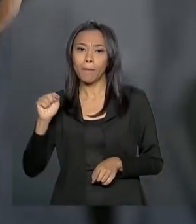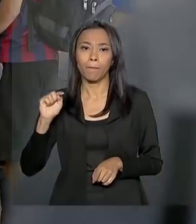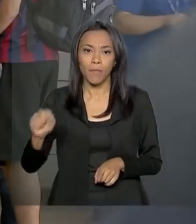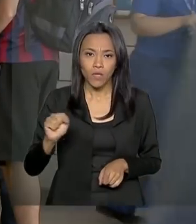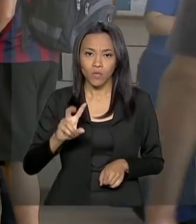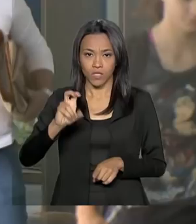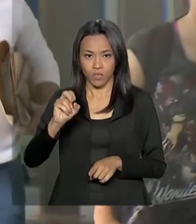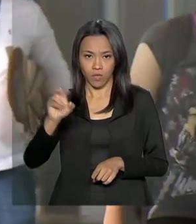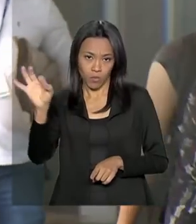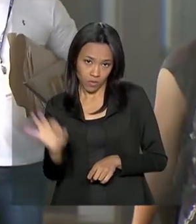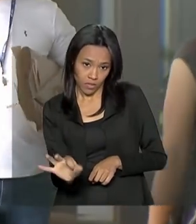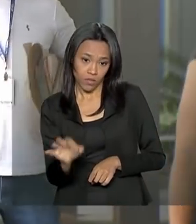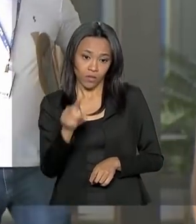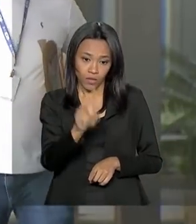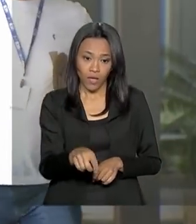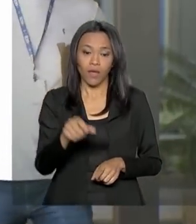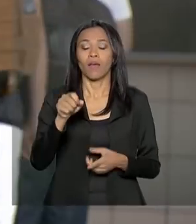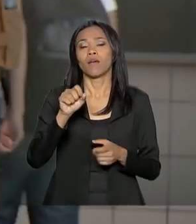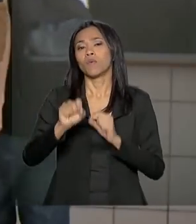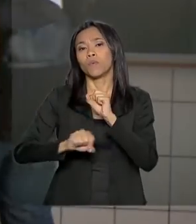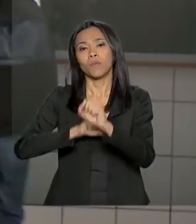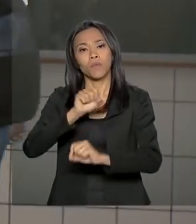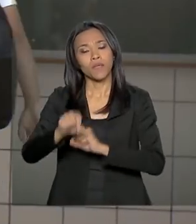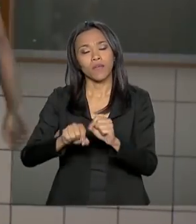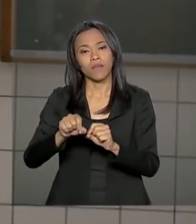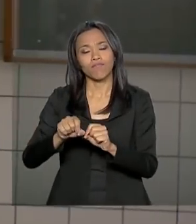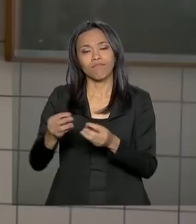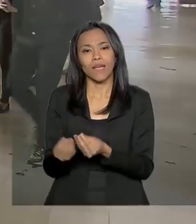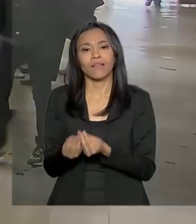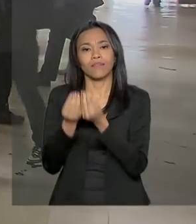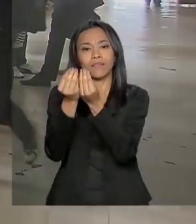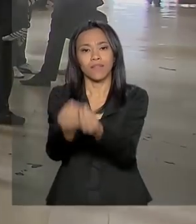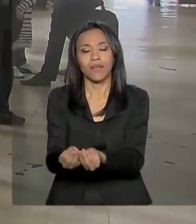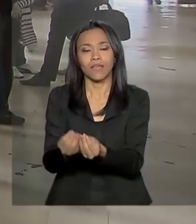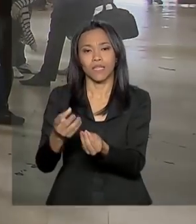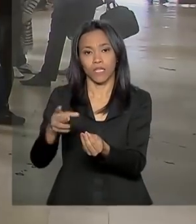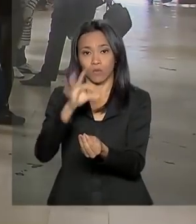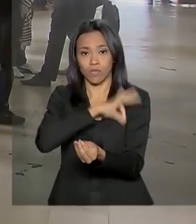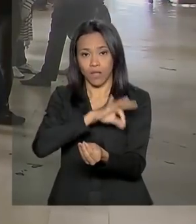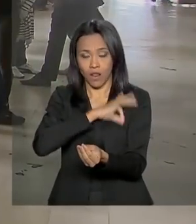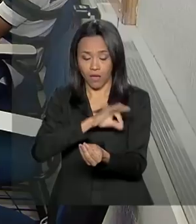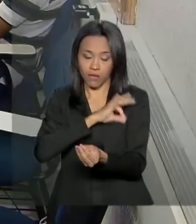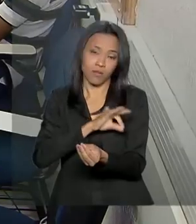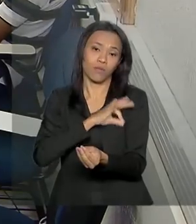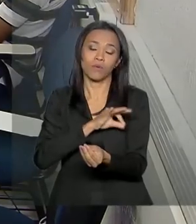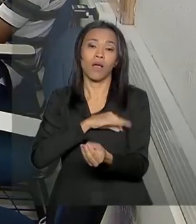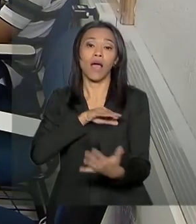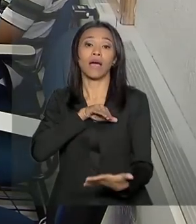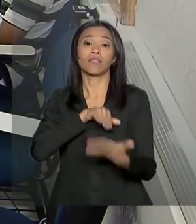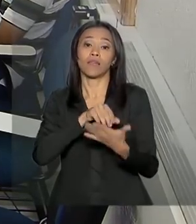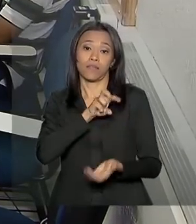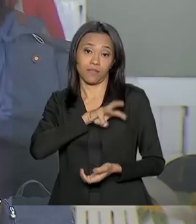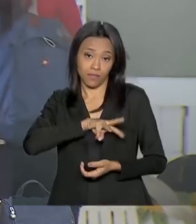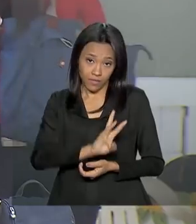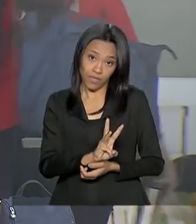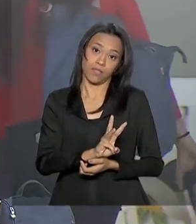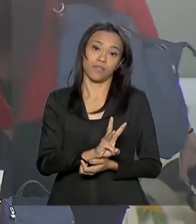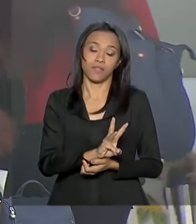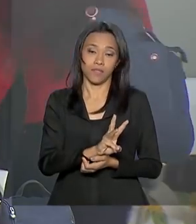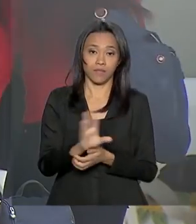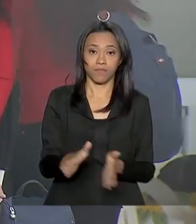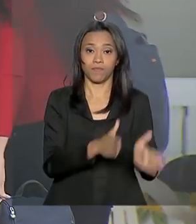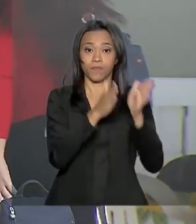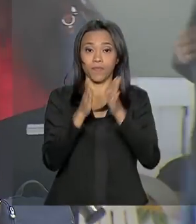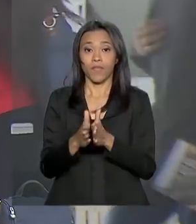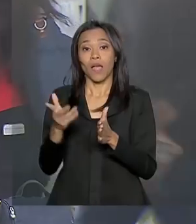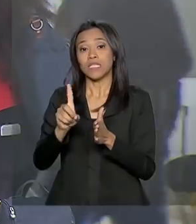50% do valor da mensalidade, são destinadas a estudantes que têm renda familiar bruta per capita de até três salários mínimos. Já as